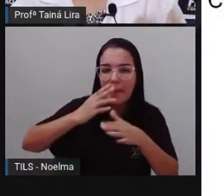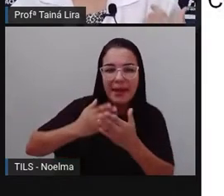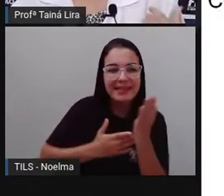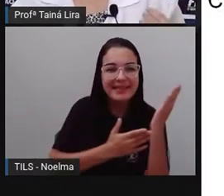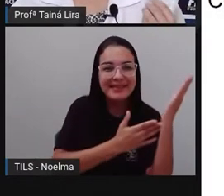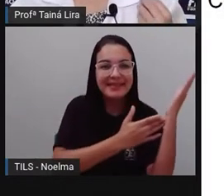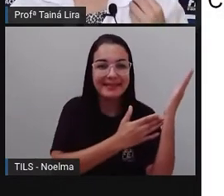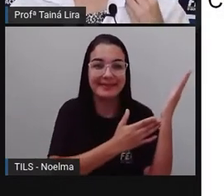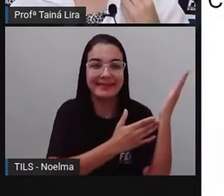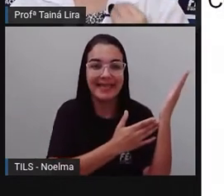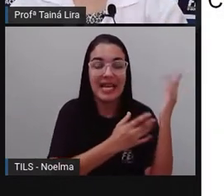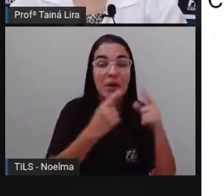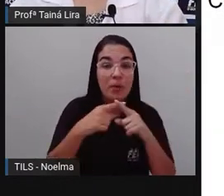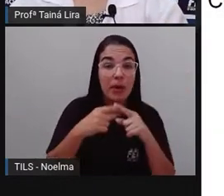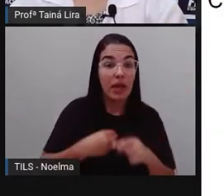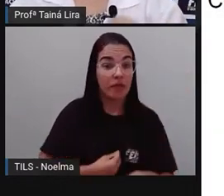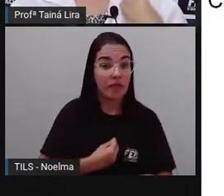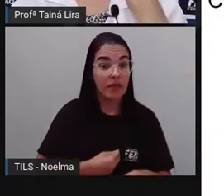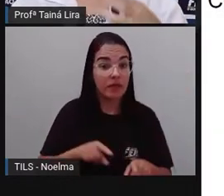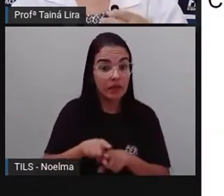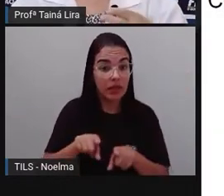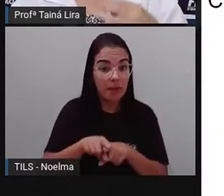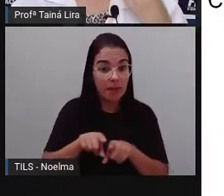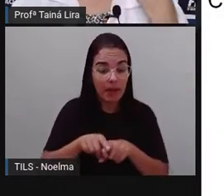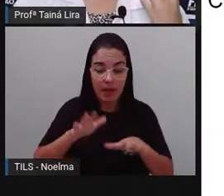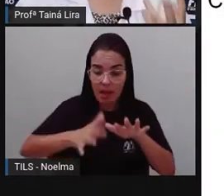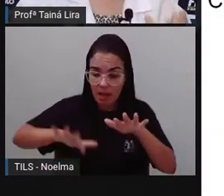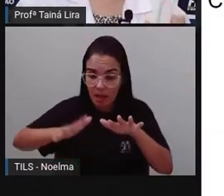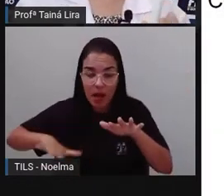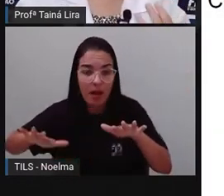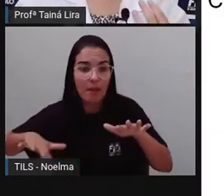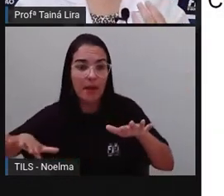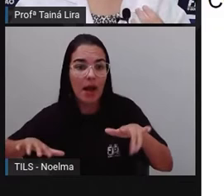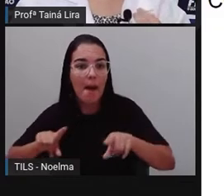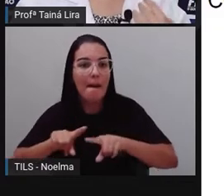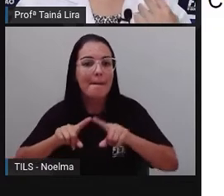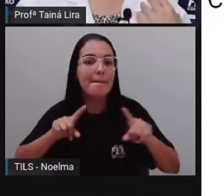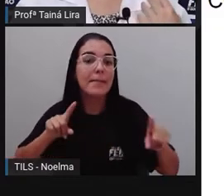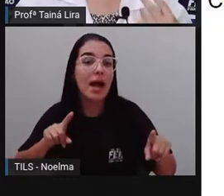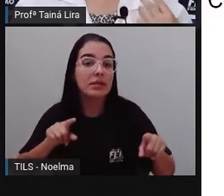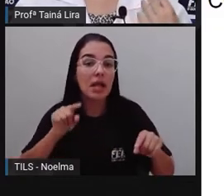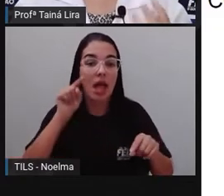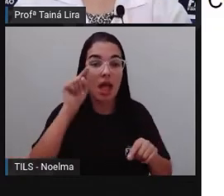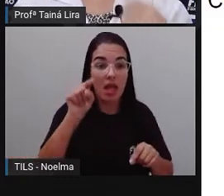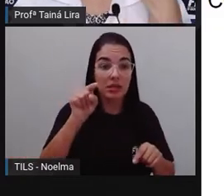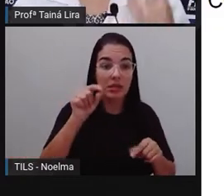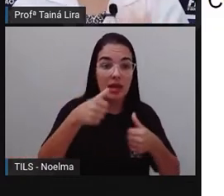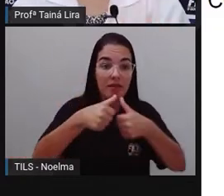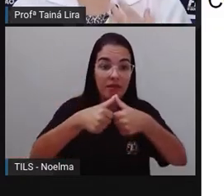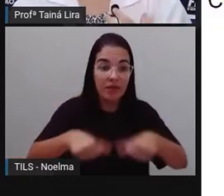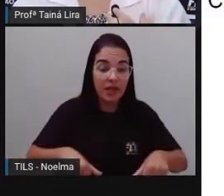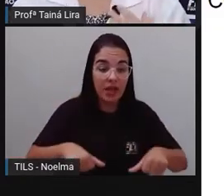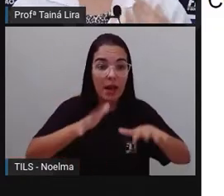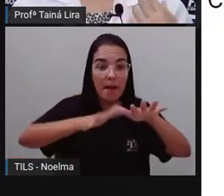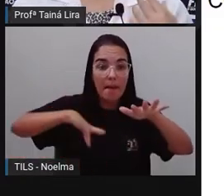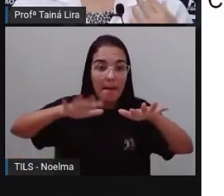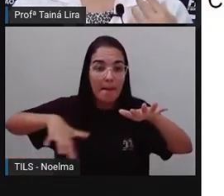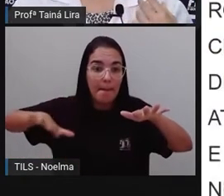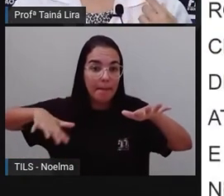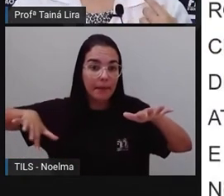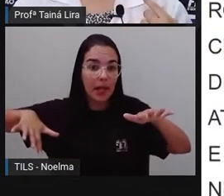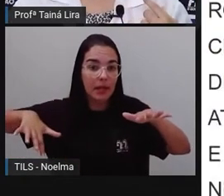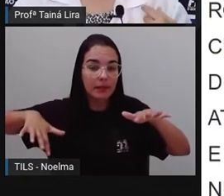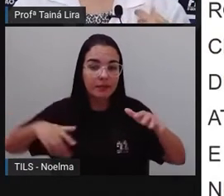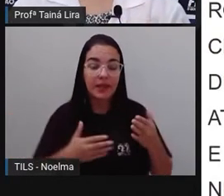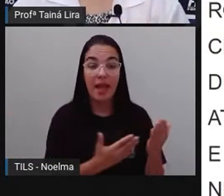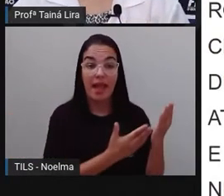porque os caissaras, eles também vivem, né, na região onde tem água, com a diferença que os caissaras vivem na região do litoral, do mar. E